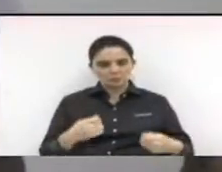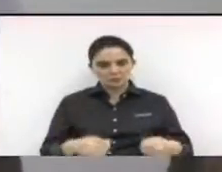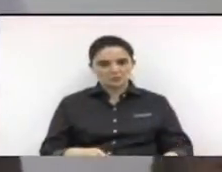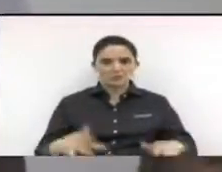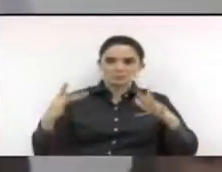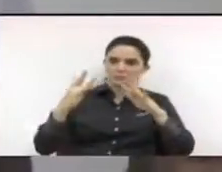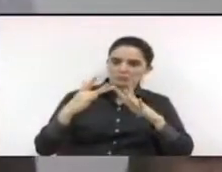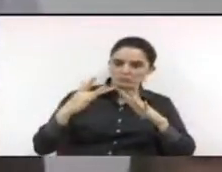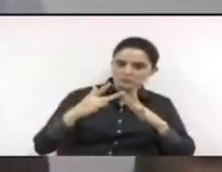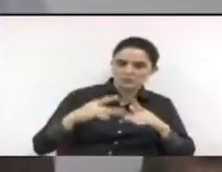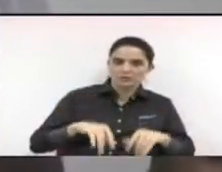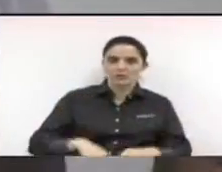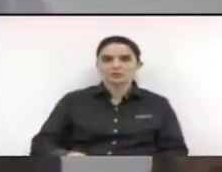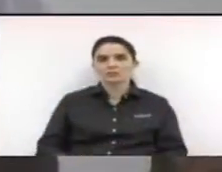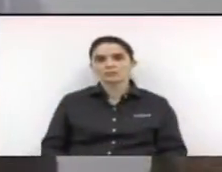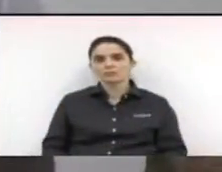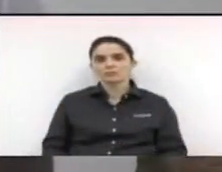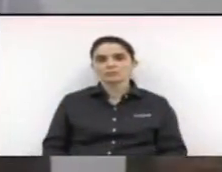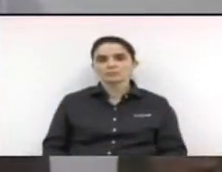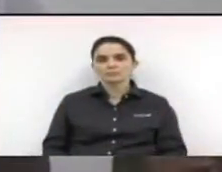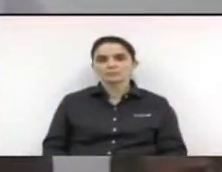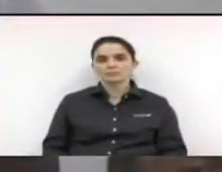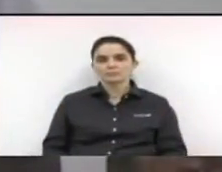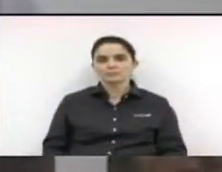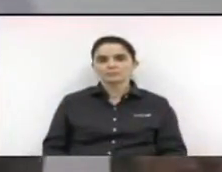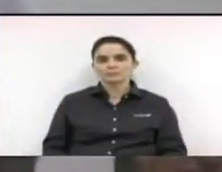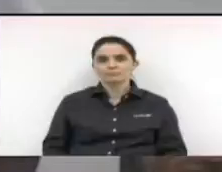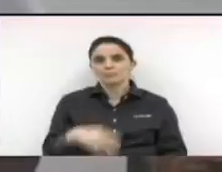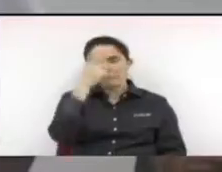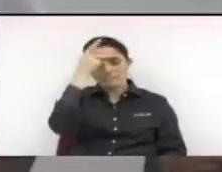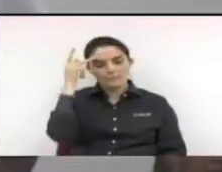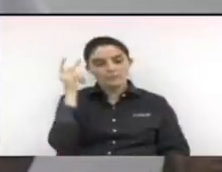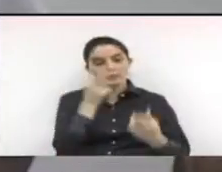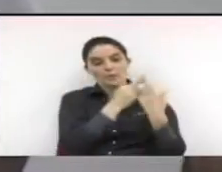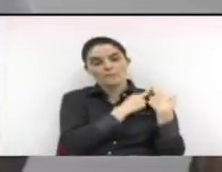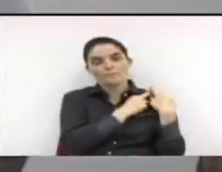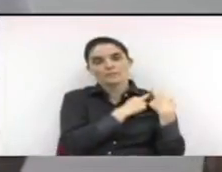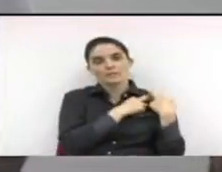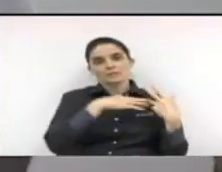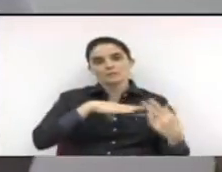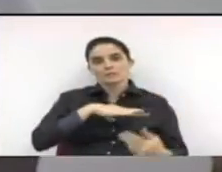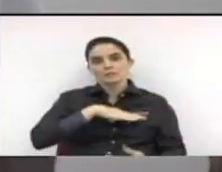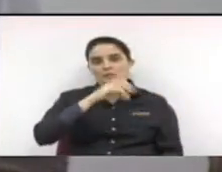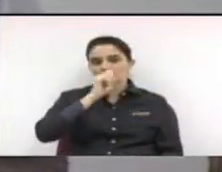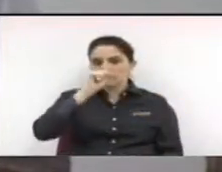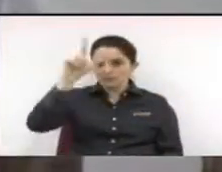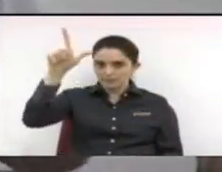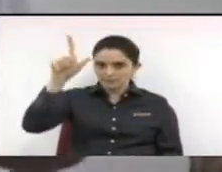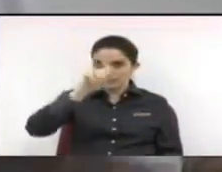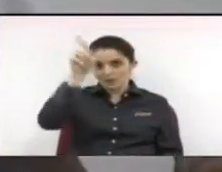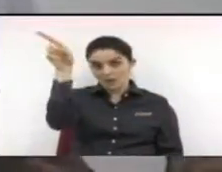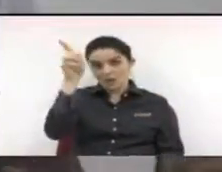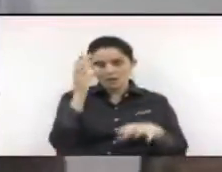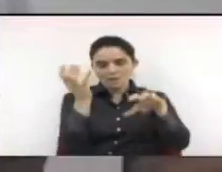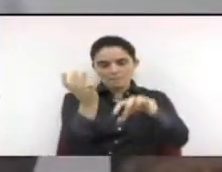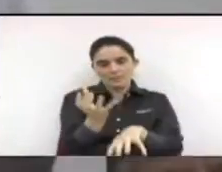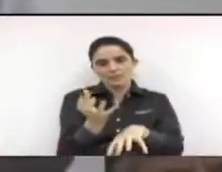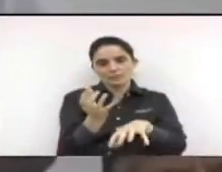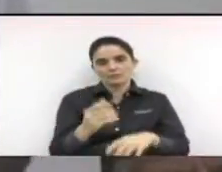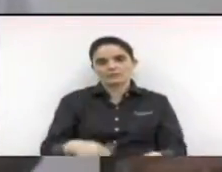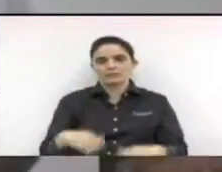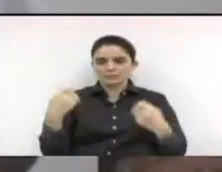Lombardi também, que representa aqui a cidade de Limeira, para ver se a gente consegue frear